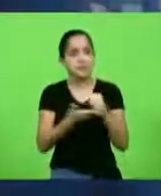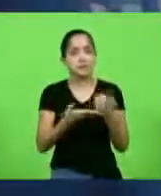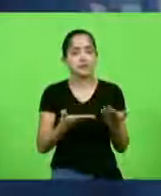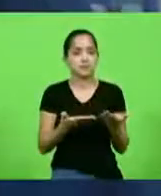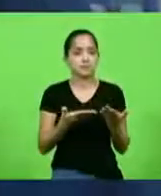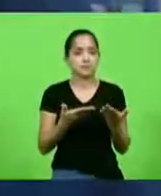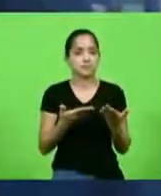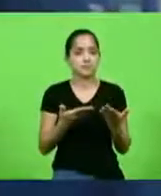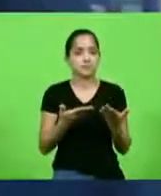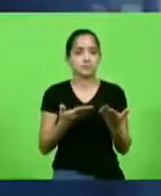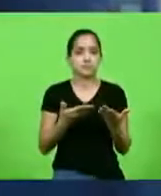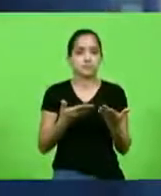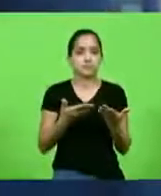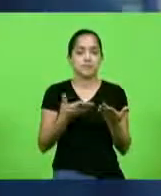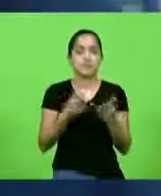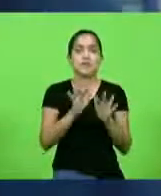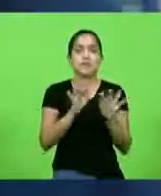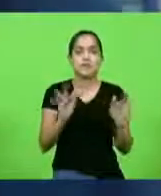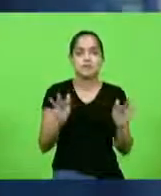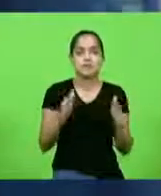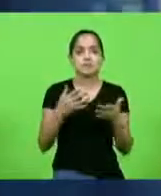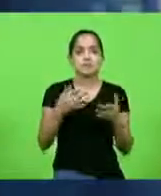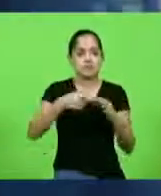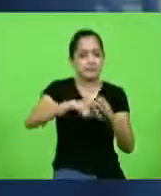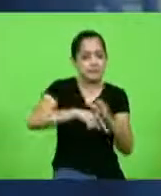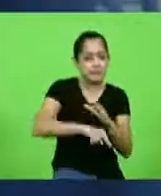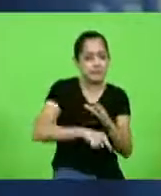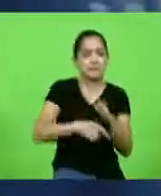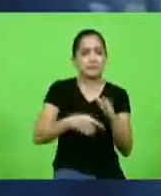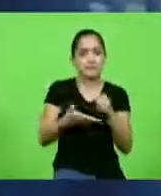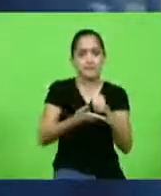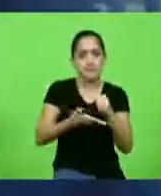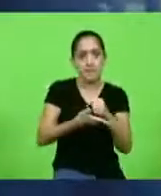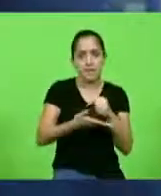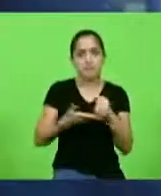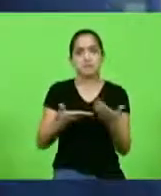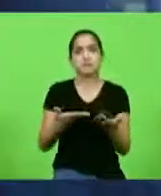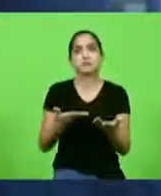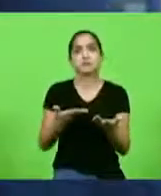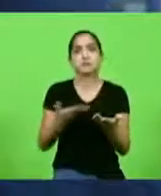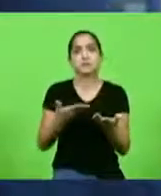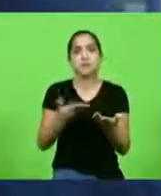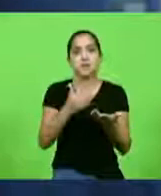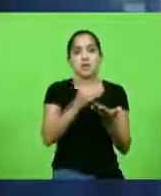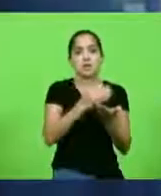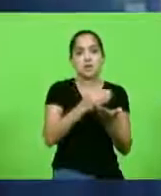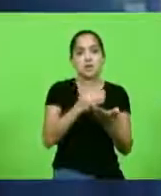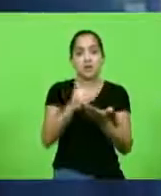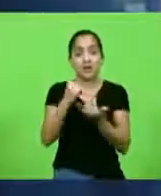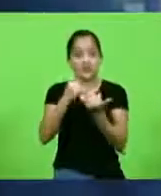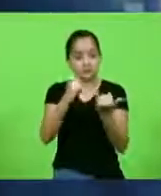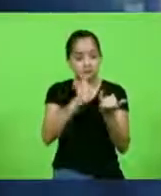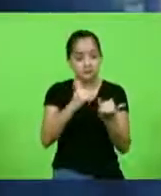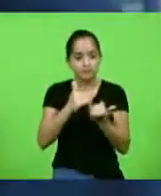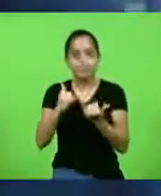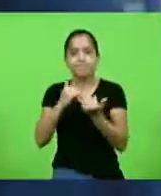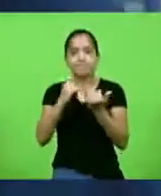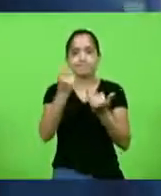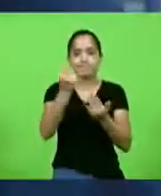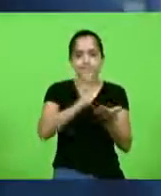primária a elementar a raiz, a cepa das pessoas. A divisão de recursos também é desigual.